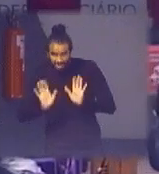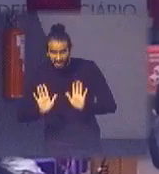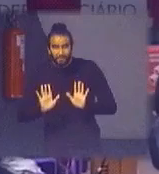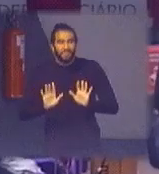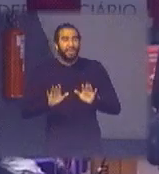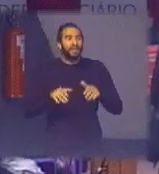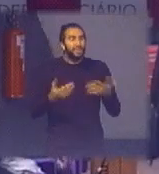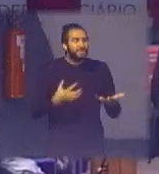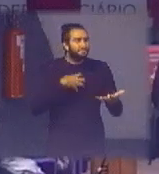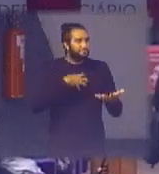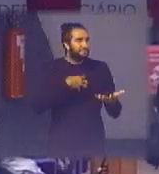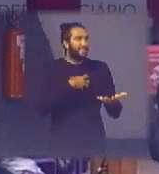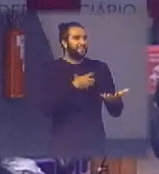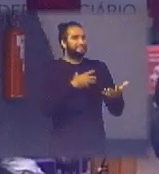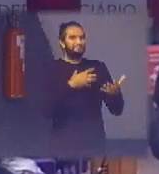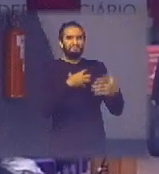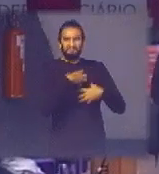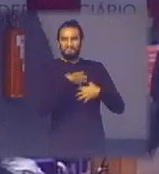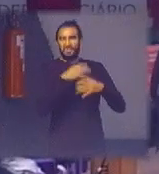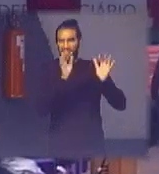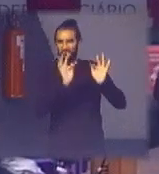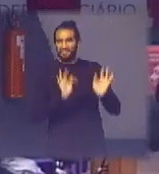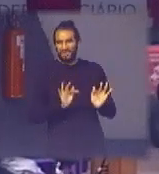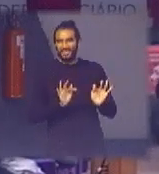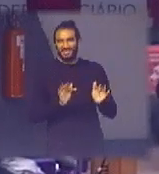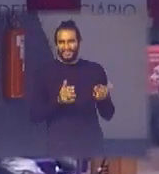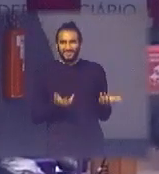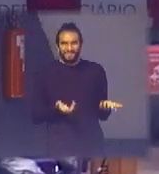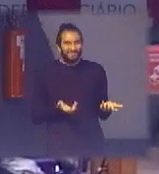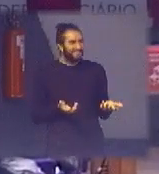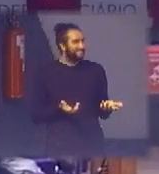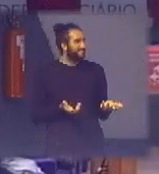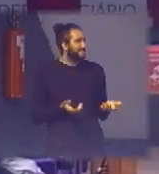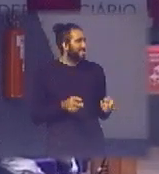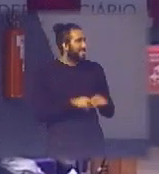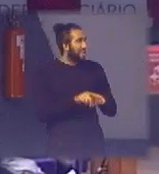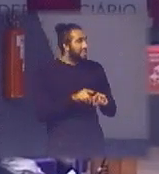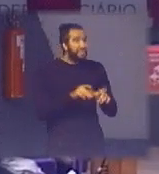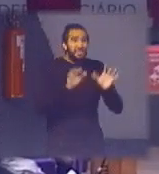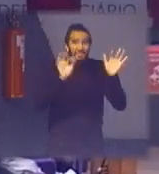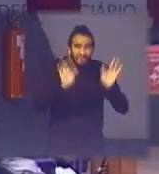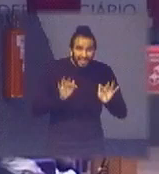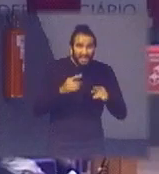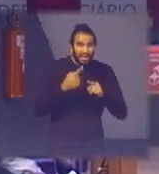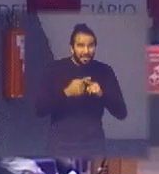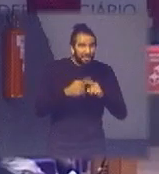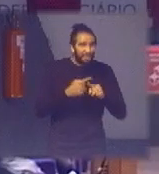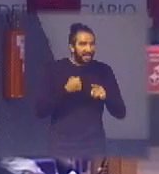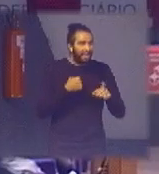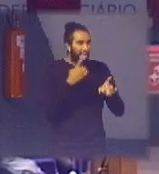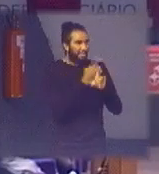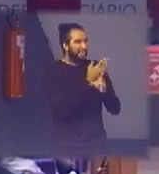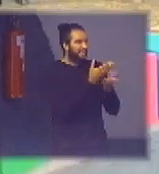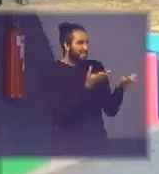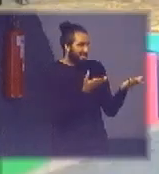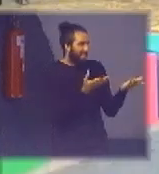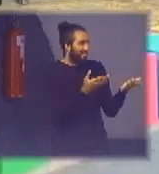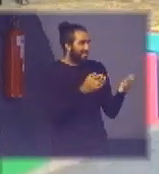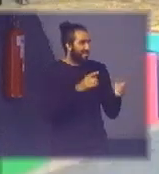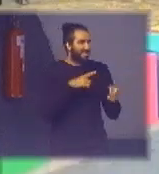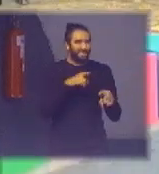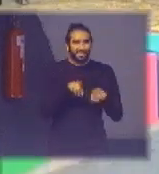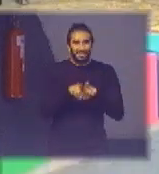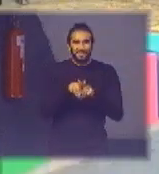muito motivo de felicidade né e a maior felicidade foi encontrar minha amiga Helena que vai se esconder lá no fundo tenho